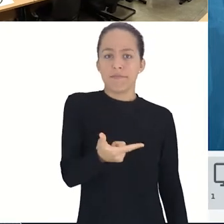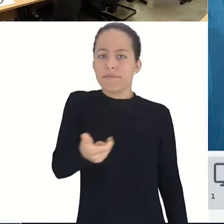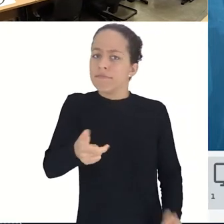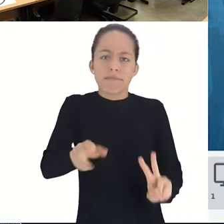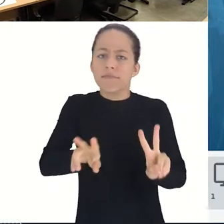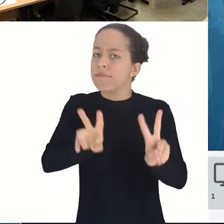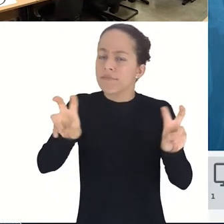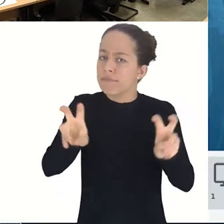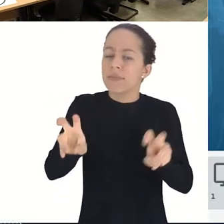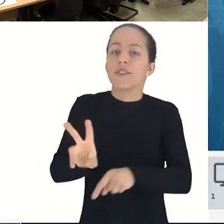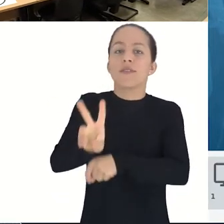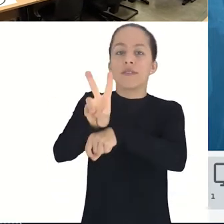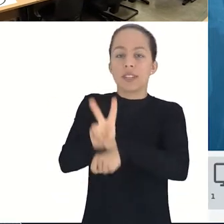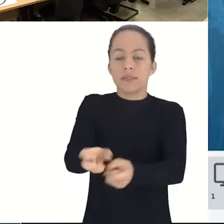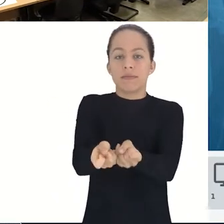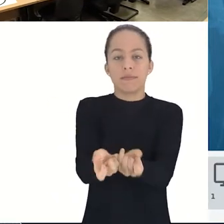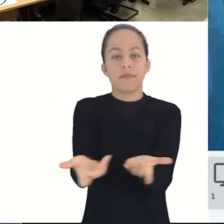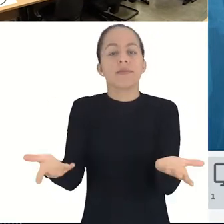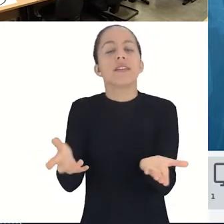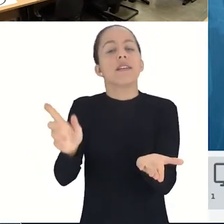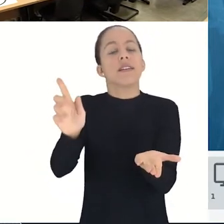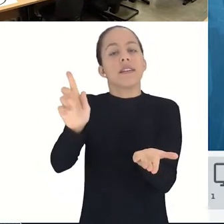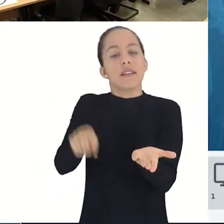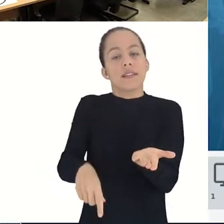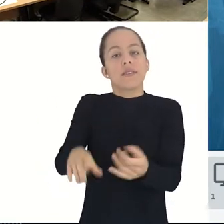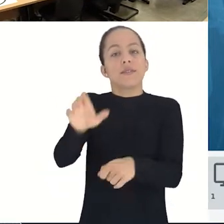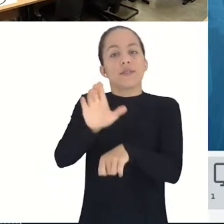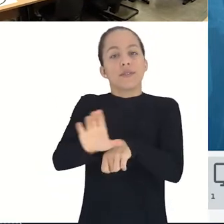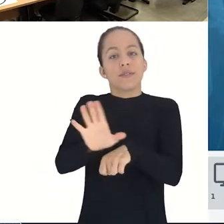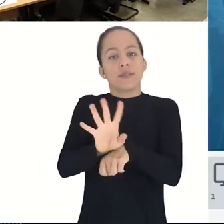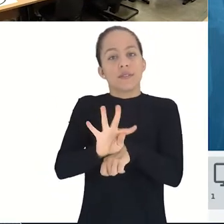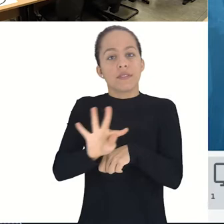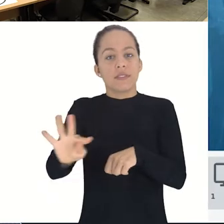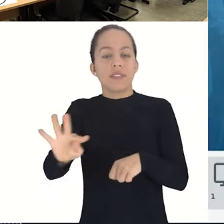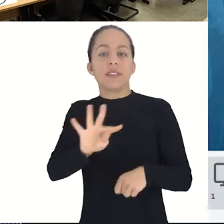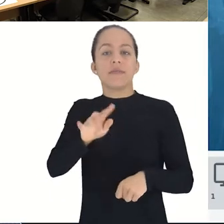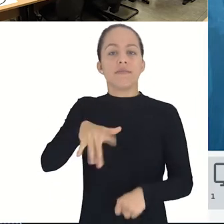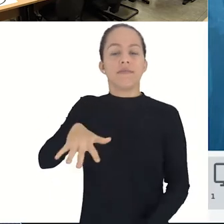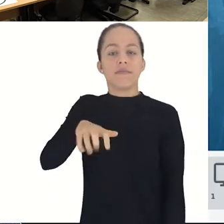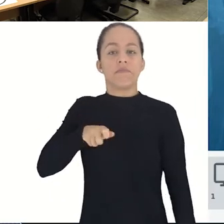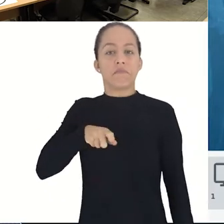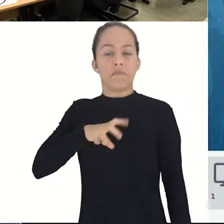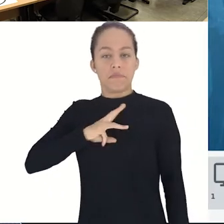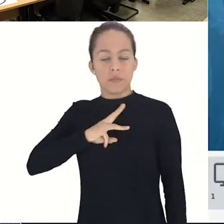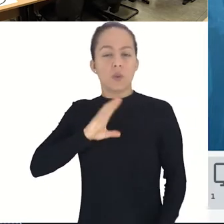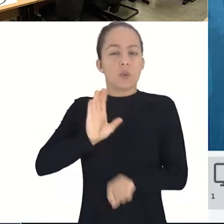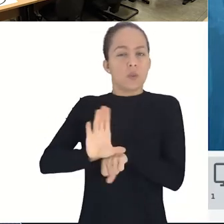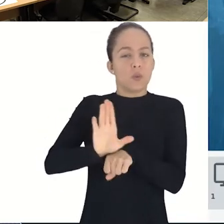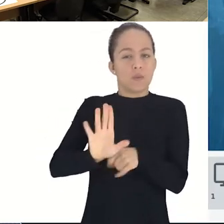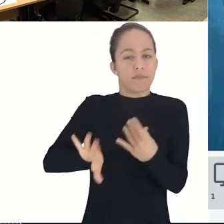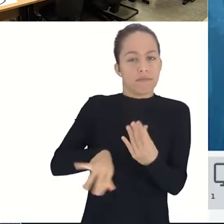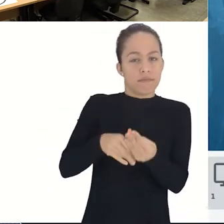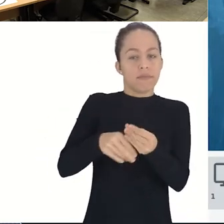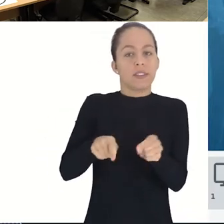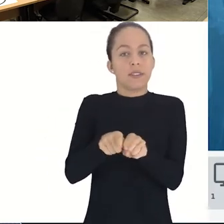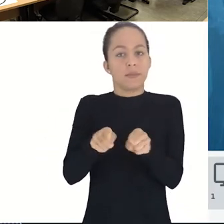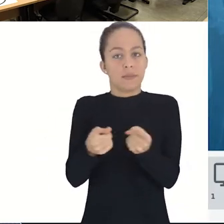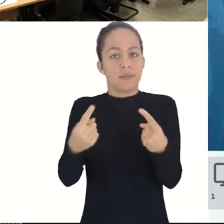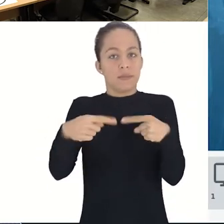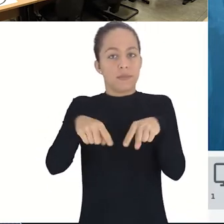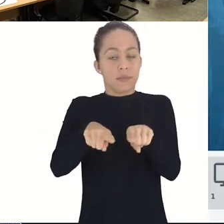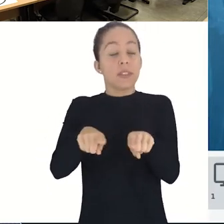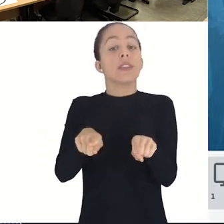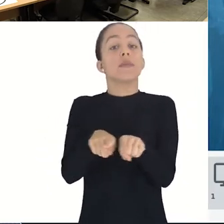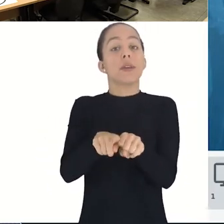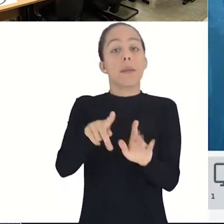para oferta de vagas na educação profissional técnica de nível médio, cursos concomitantes, subsequentes e cursos proeja.